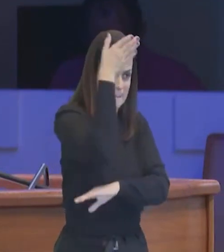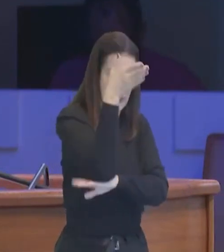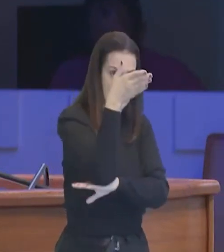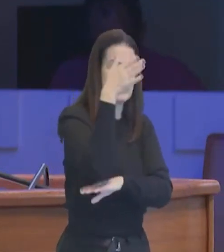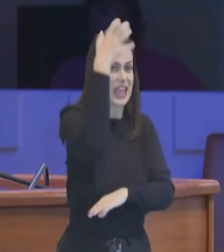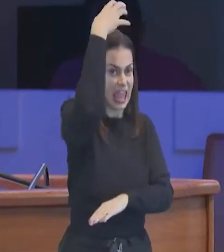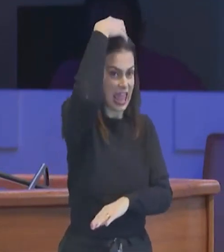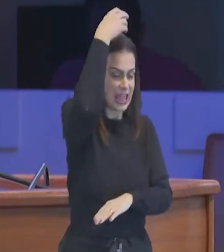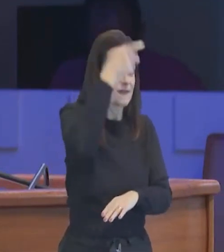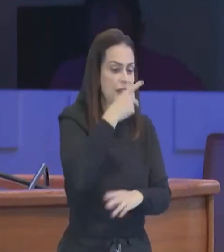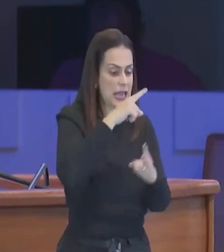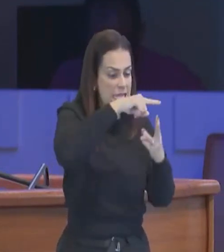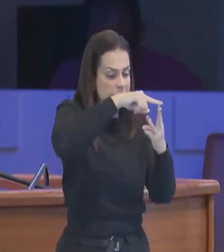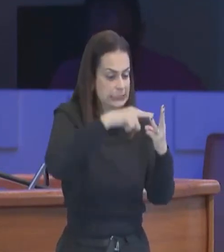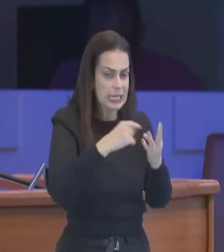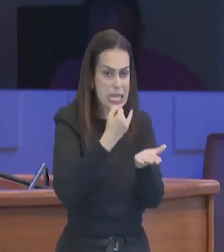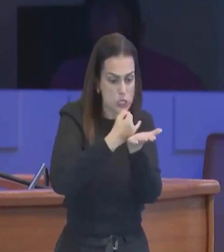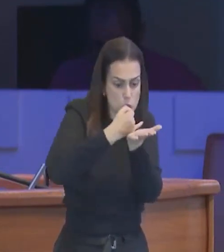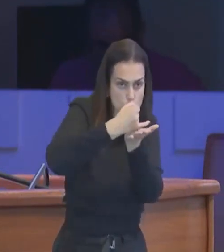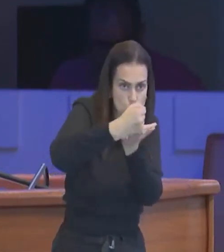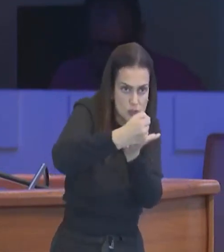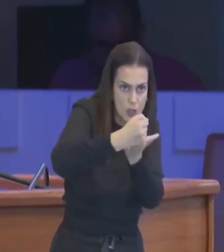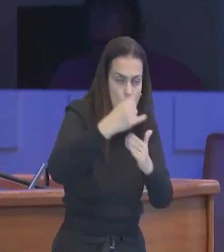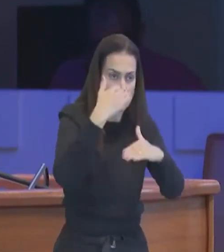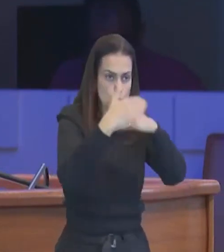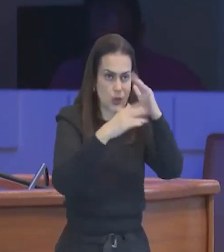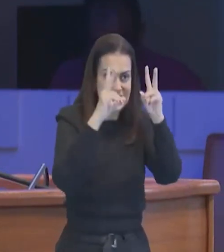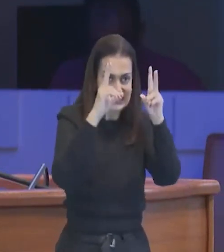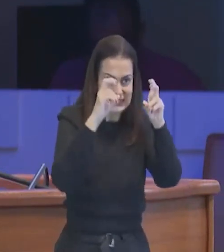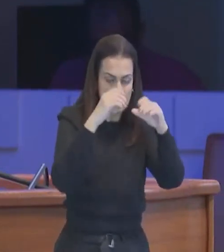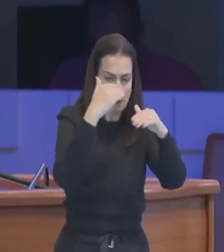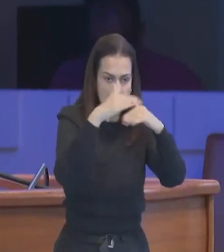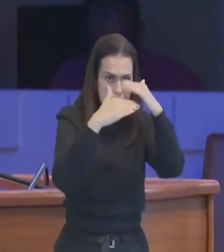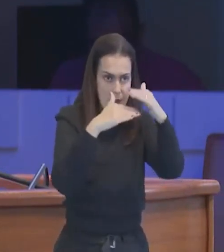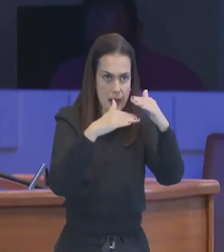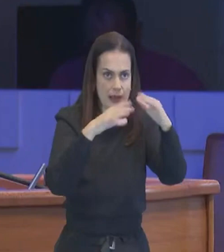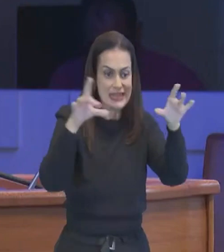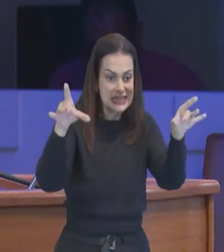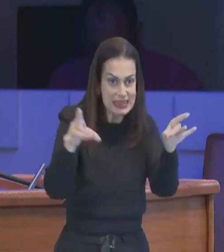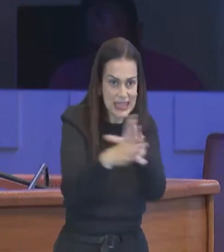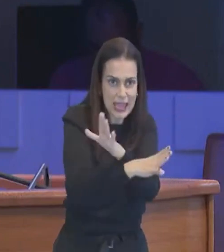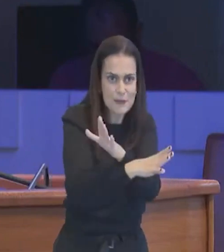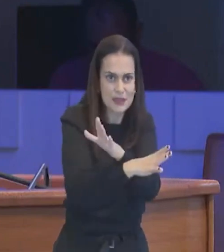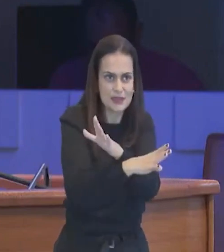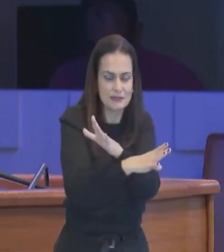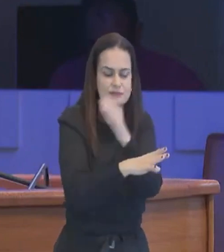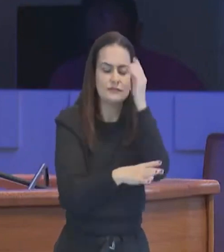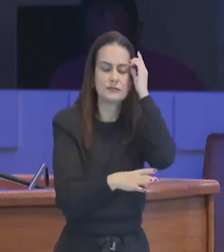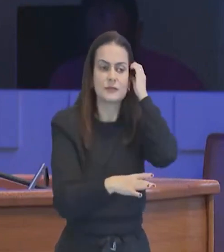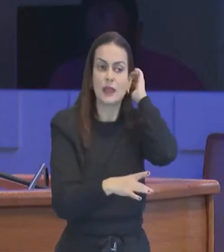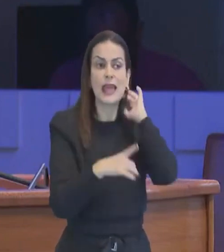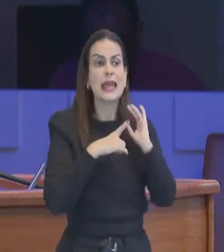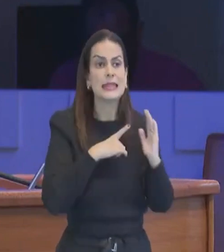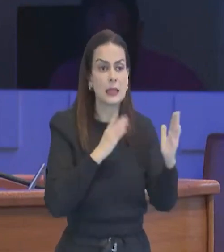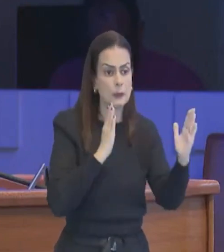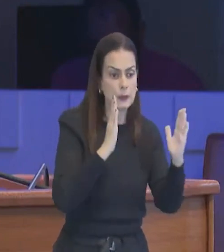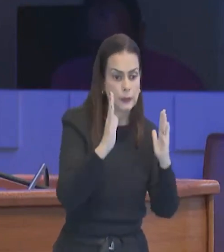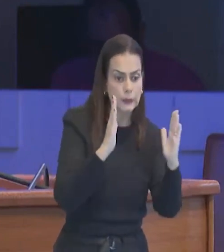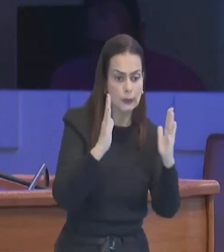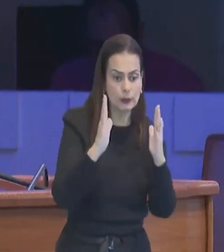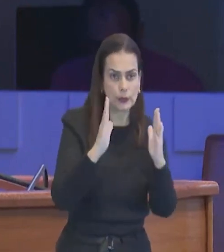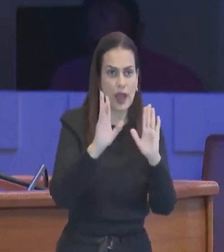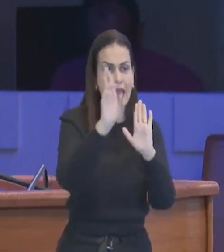primeiro, três coisas, você faz uma introdução, você desenvolve o tema, e você faz a conclusão, existe alguns parâmetros, existem algumas